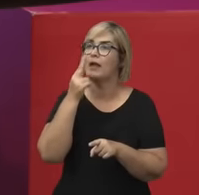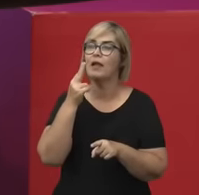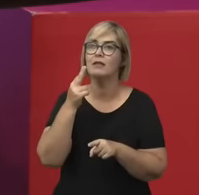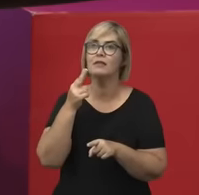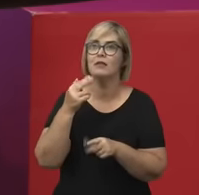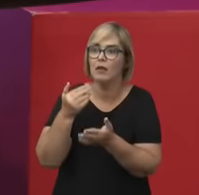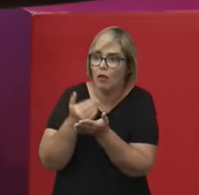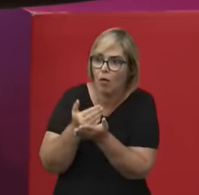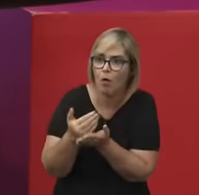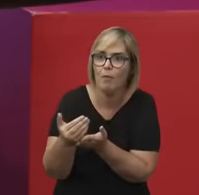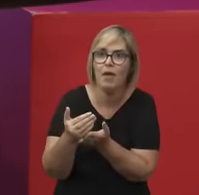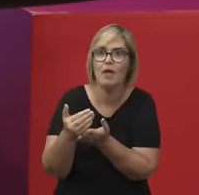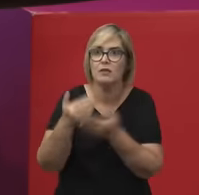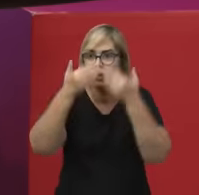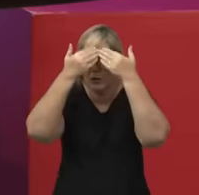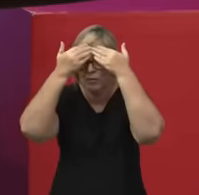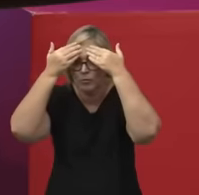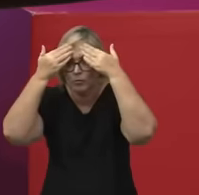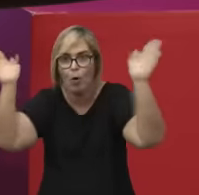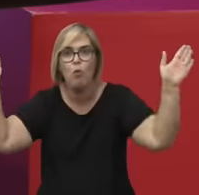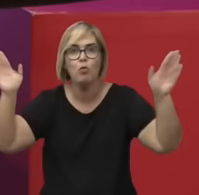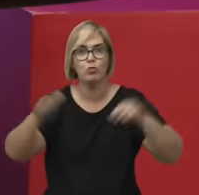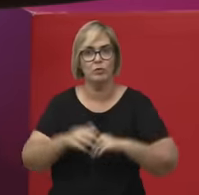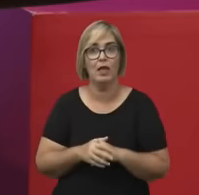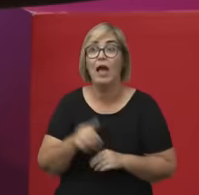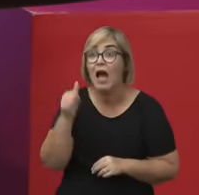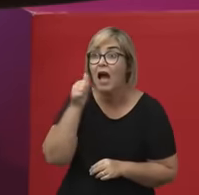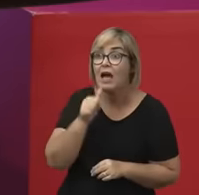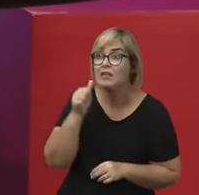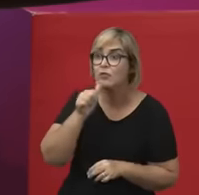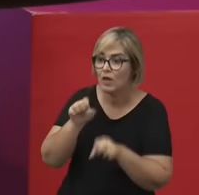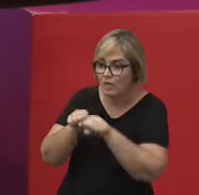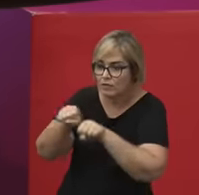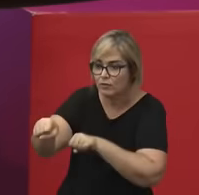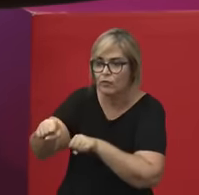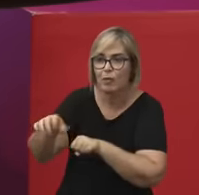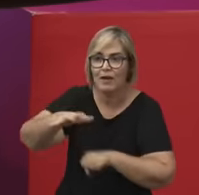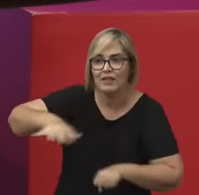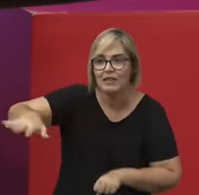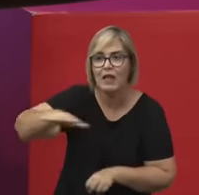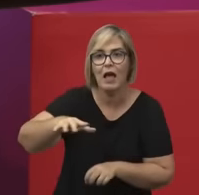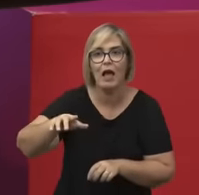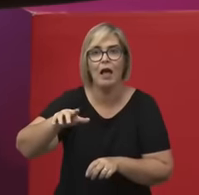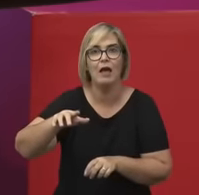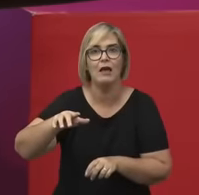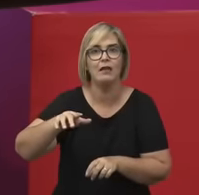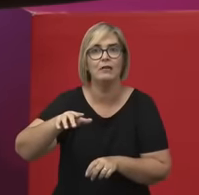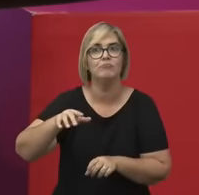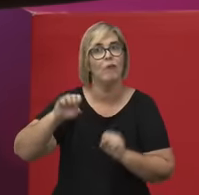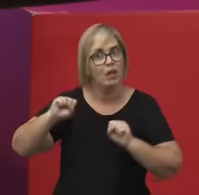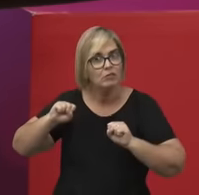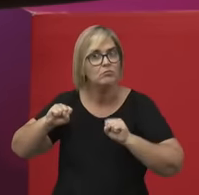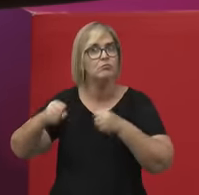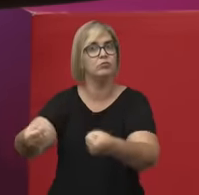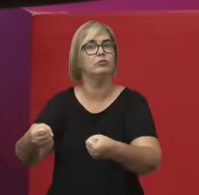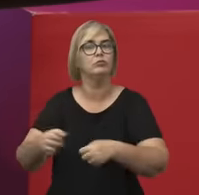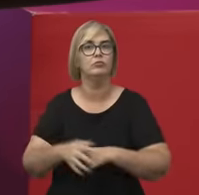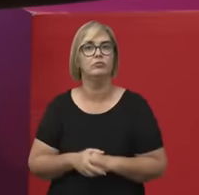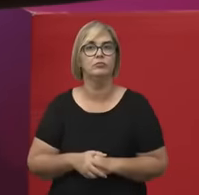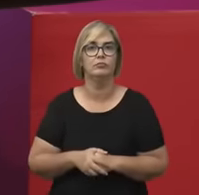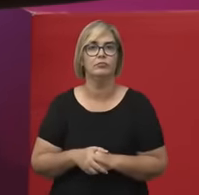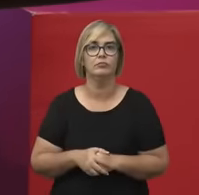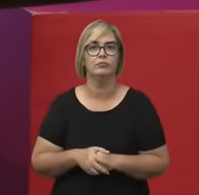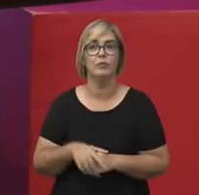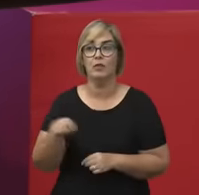debate. Então, as mulheres letradas brasileiras, no século XIX, estavam engajadas nessas questões também. Então,